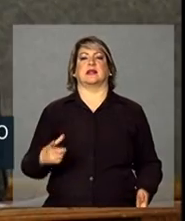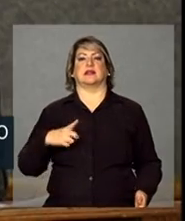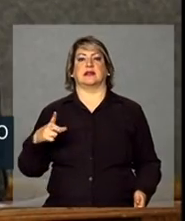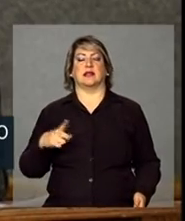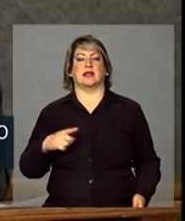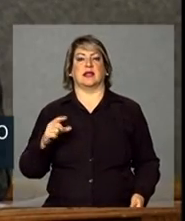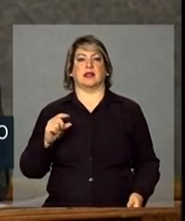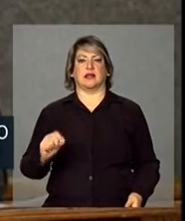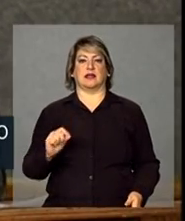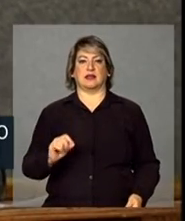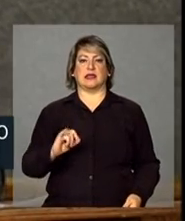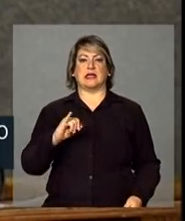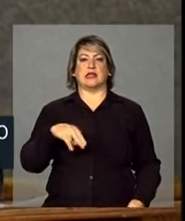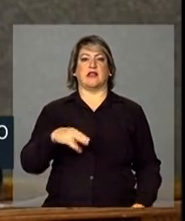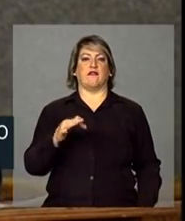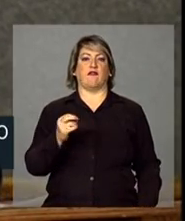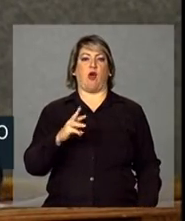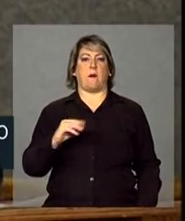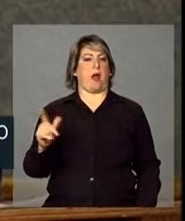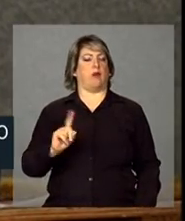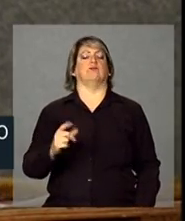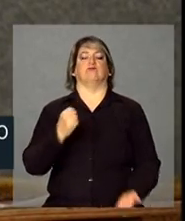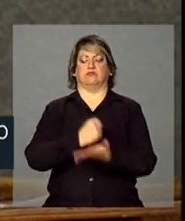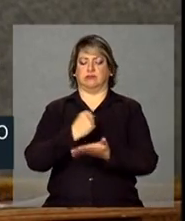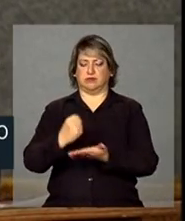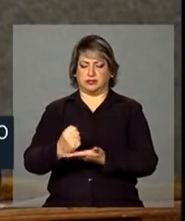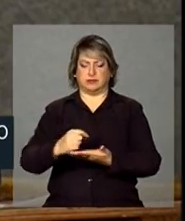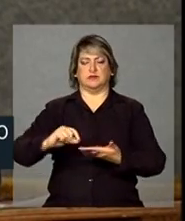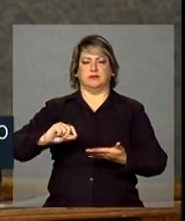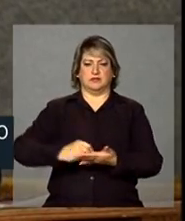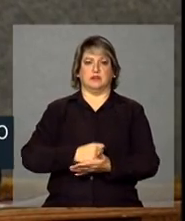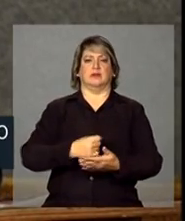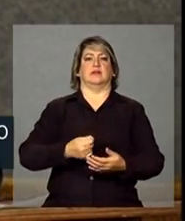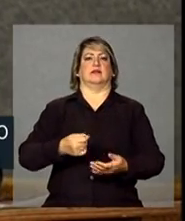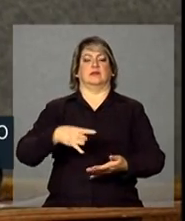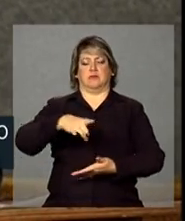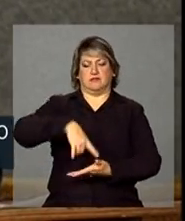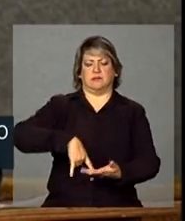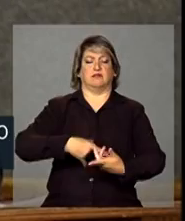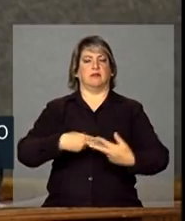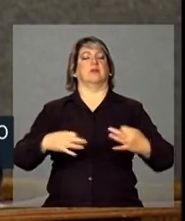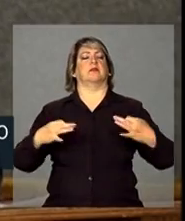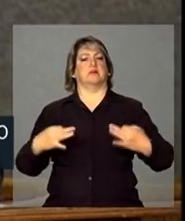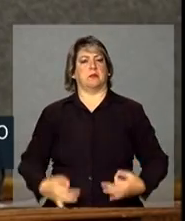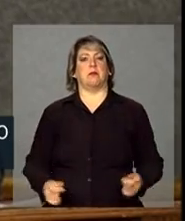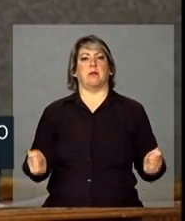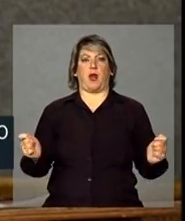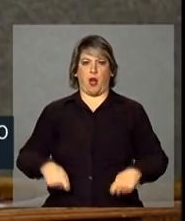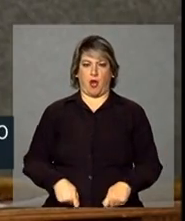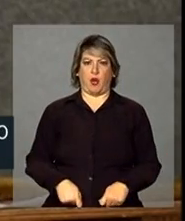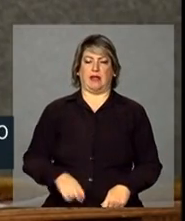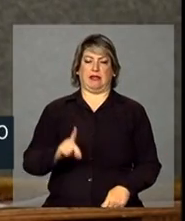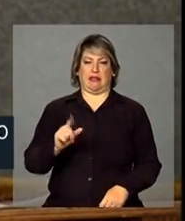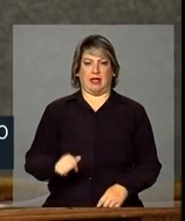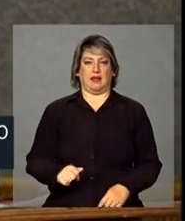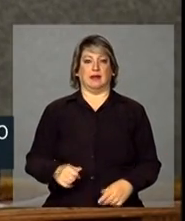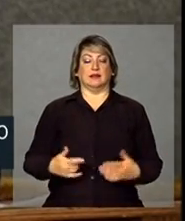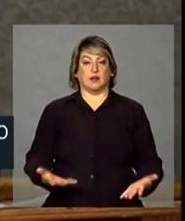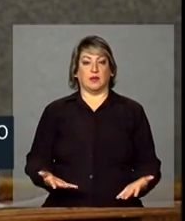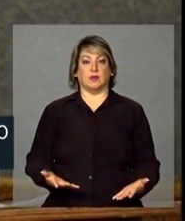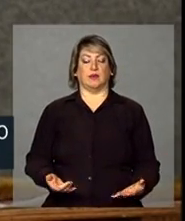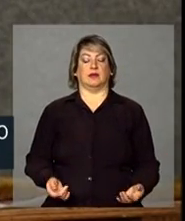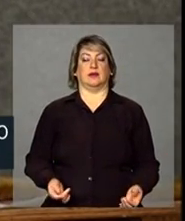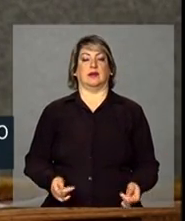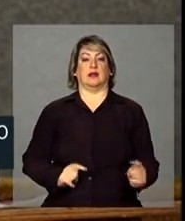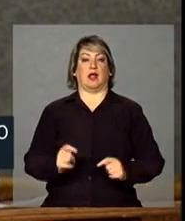informalidade da forma como existia, existem condições para empreender. E, por outro lado, a economia também